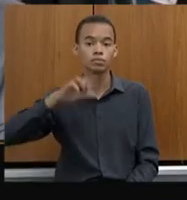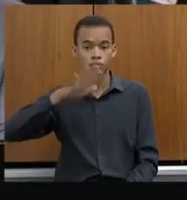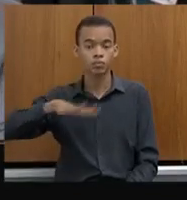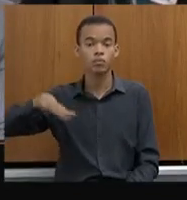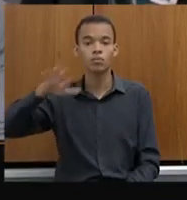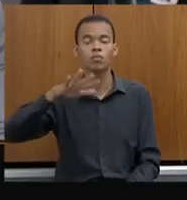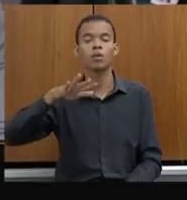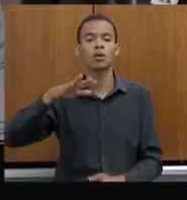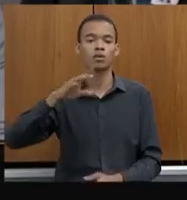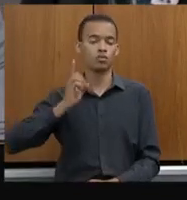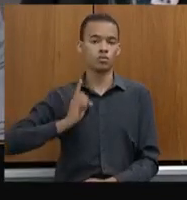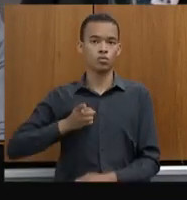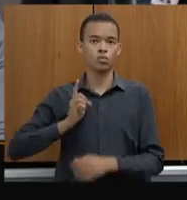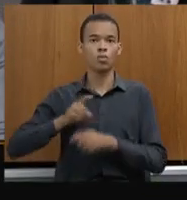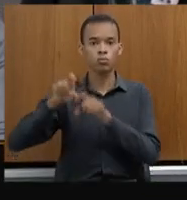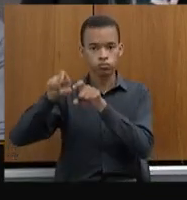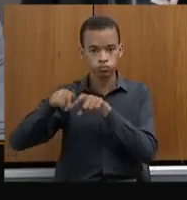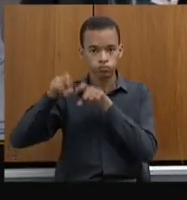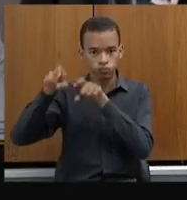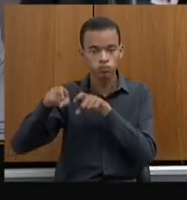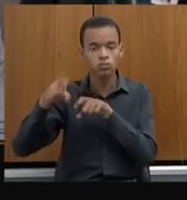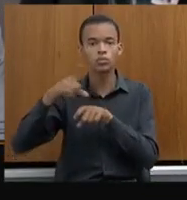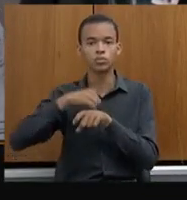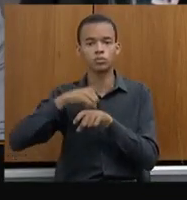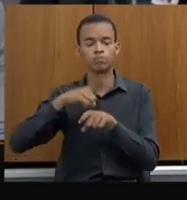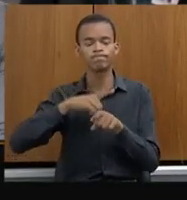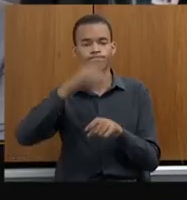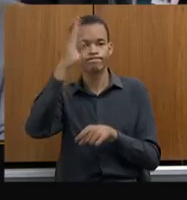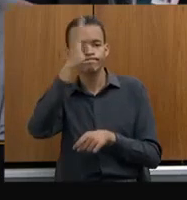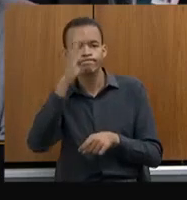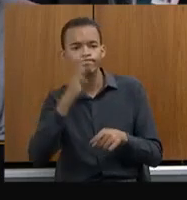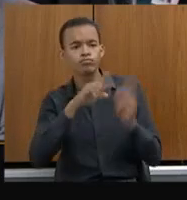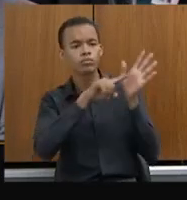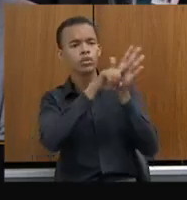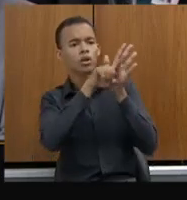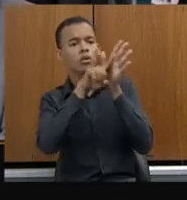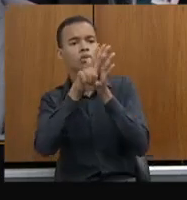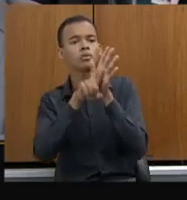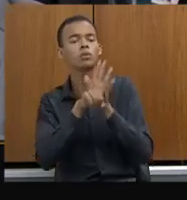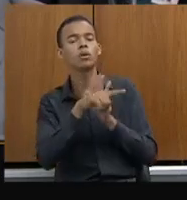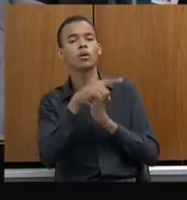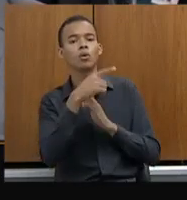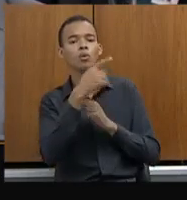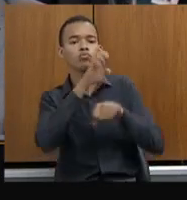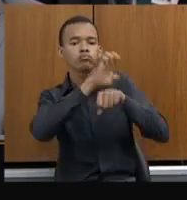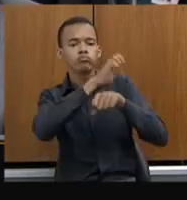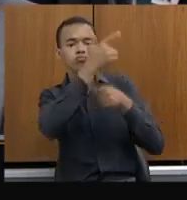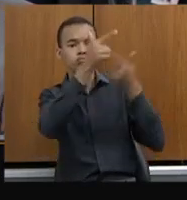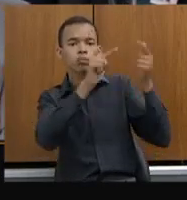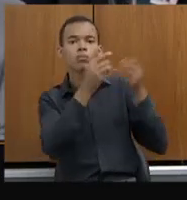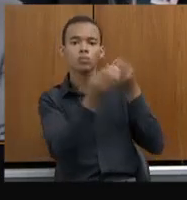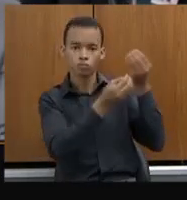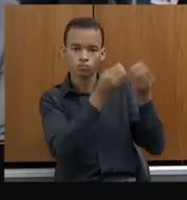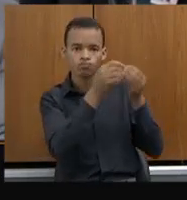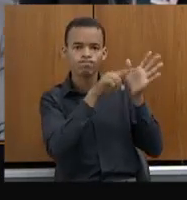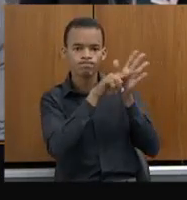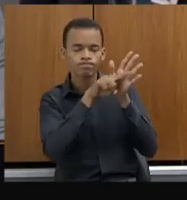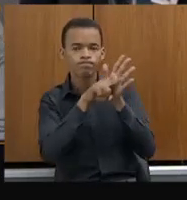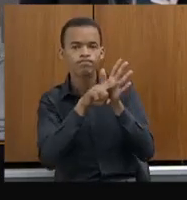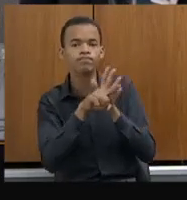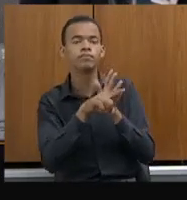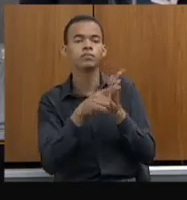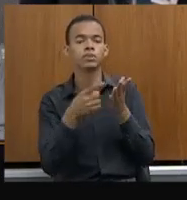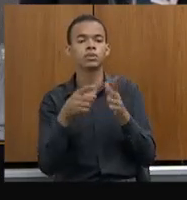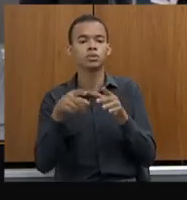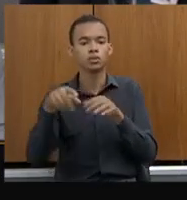estudamos no Brasil todo como que funcionava a atuação em casos de